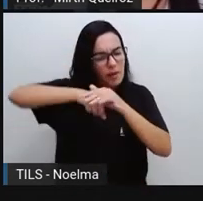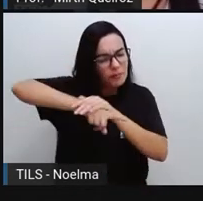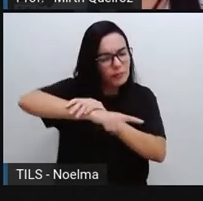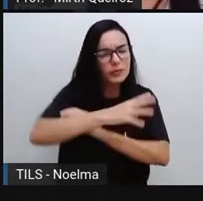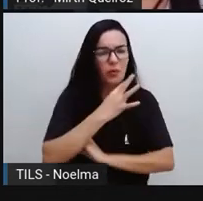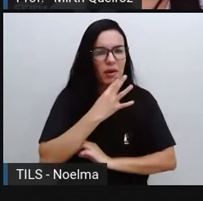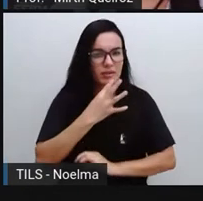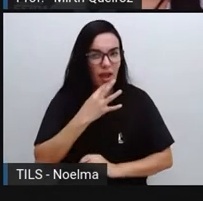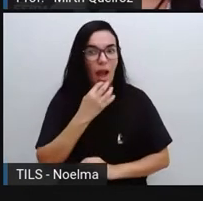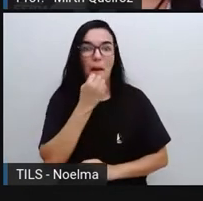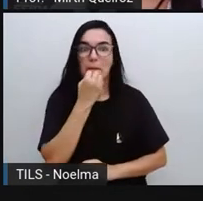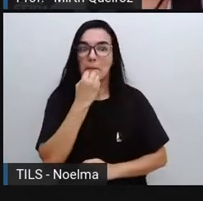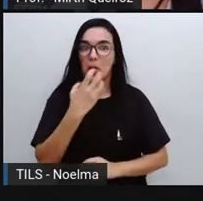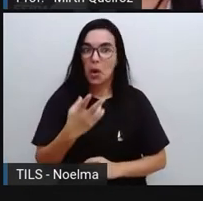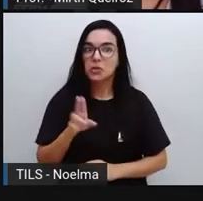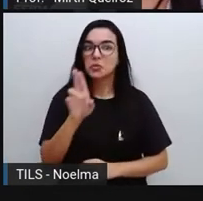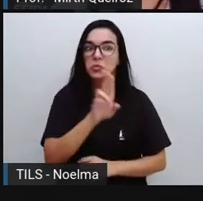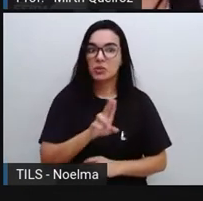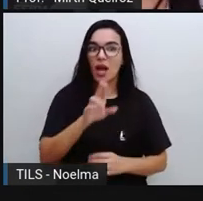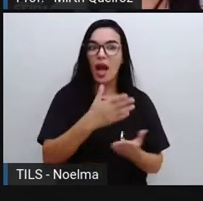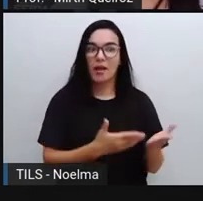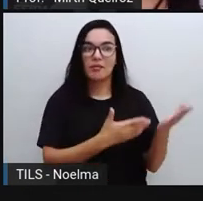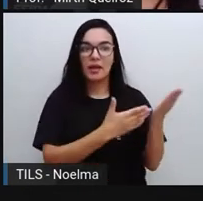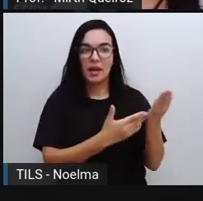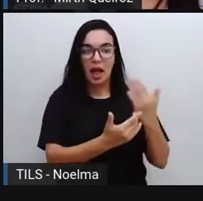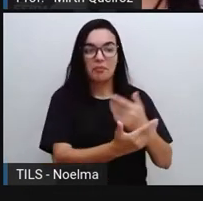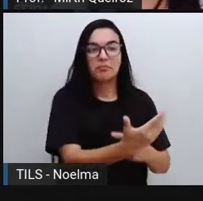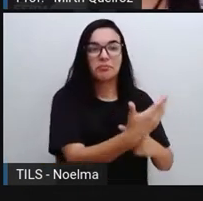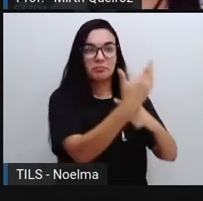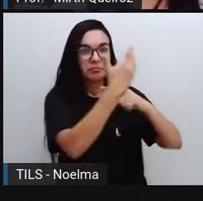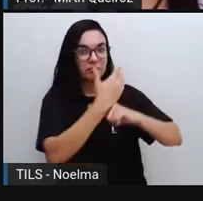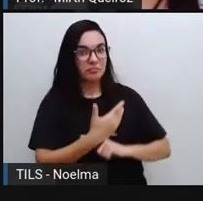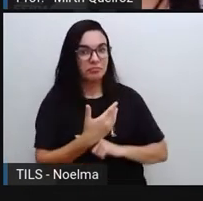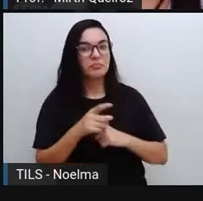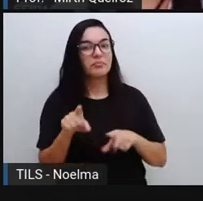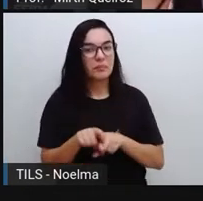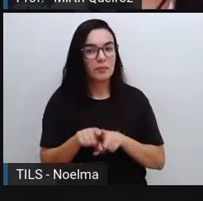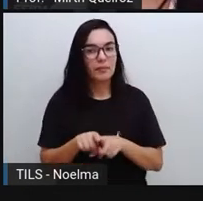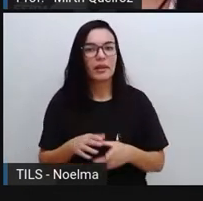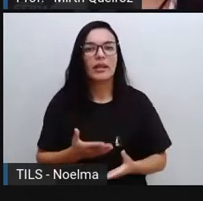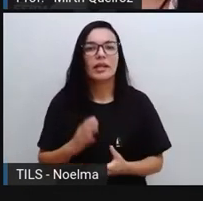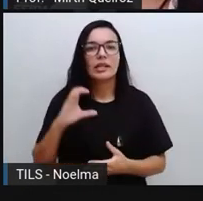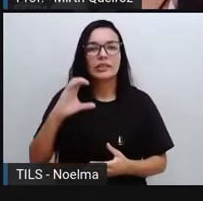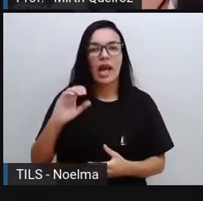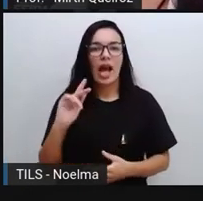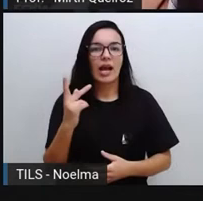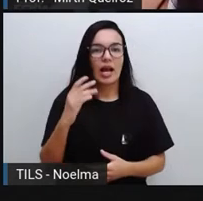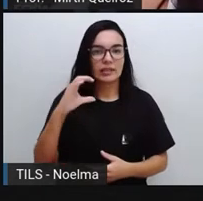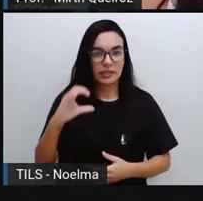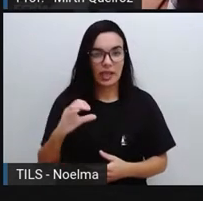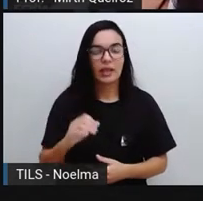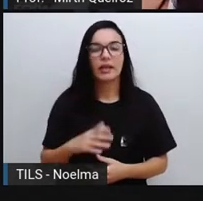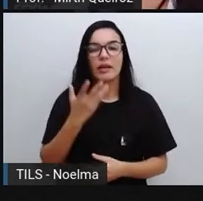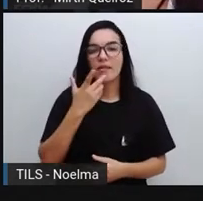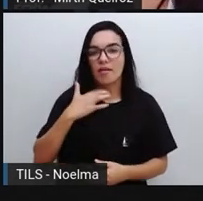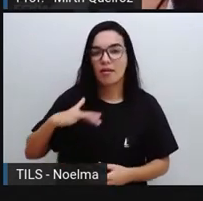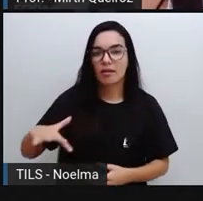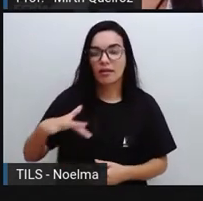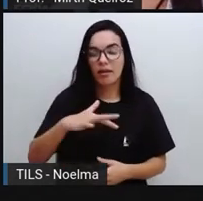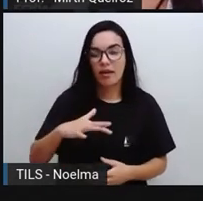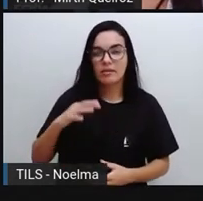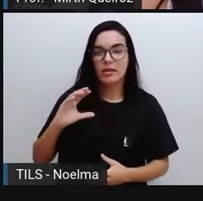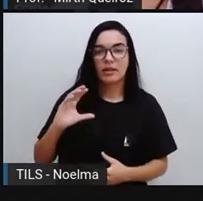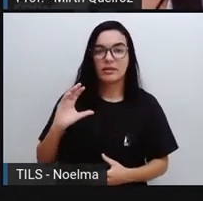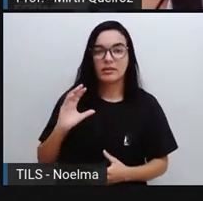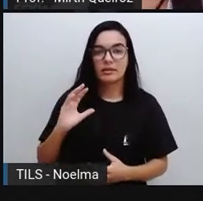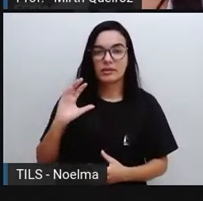O cientista contou à CHC, que é a Ciências Hoje para Crianças, que entender